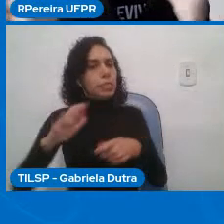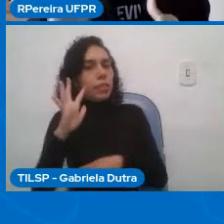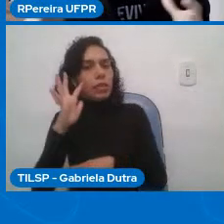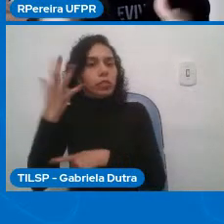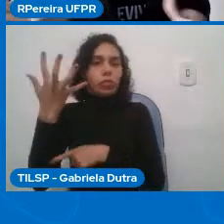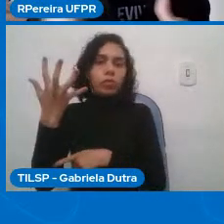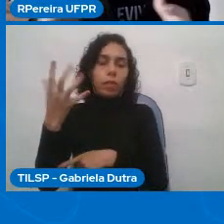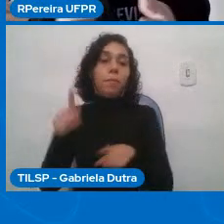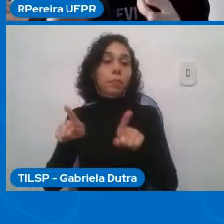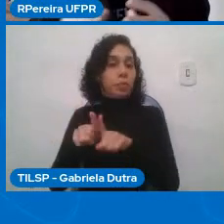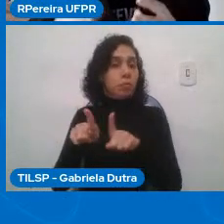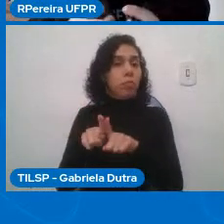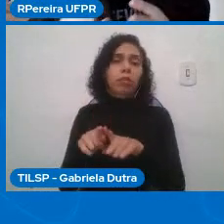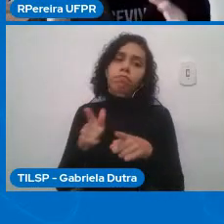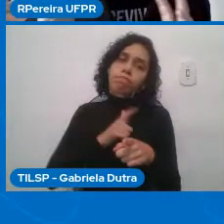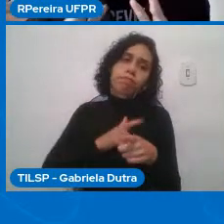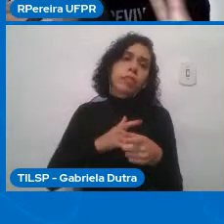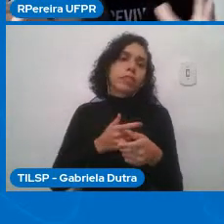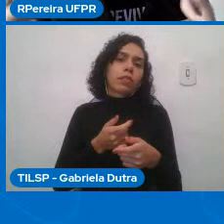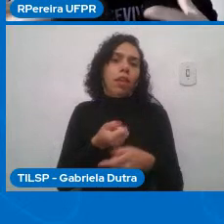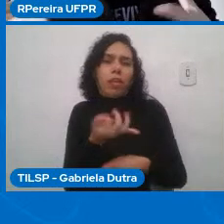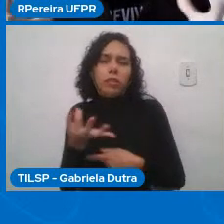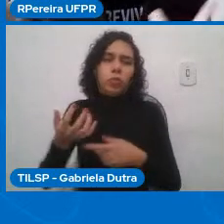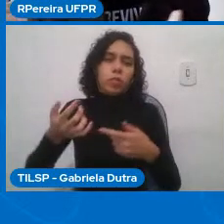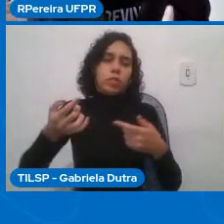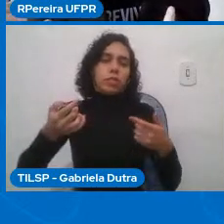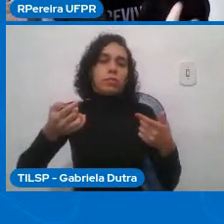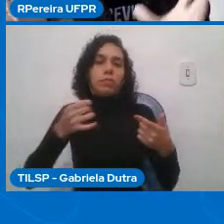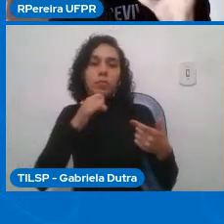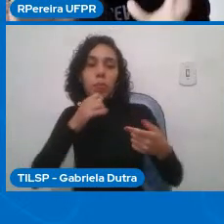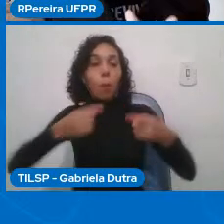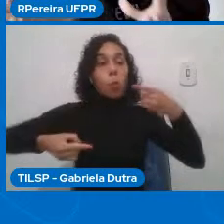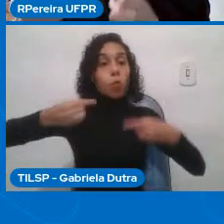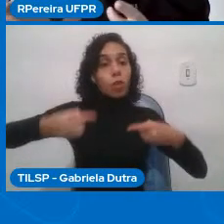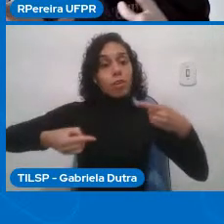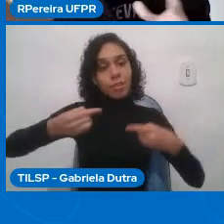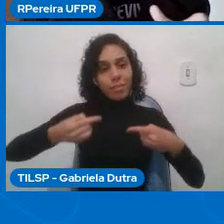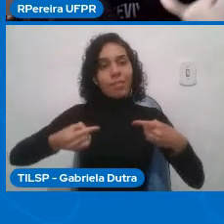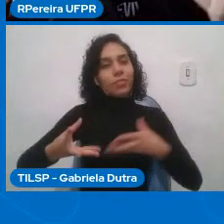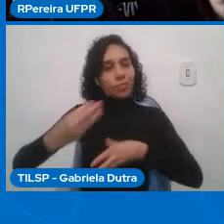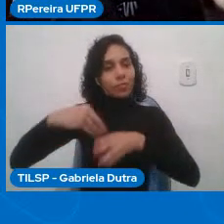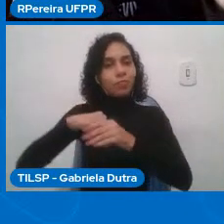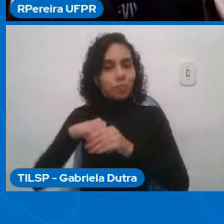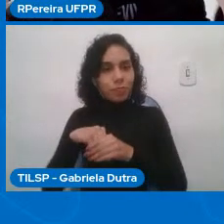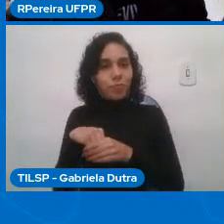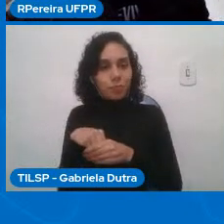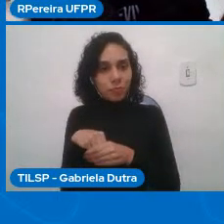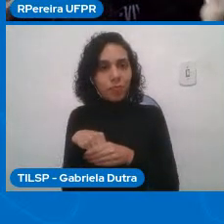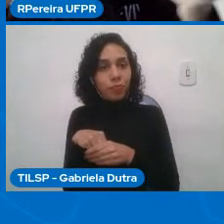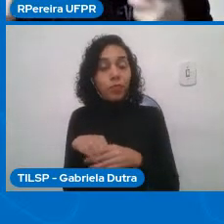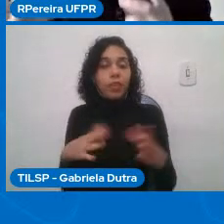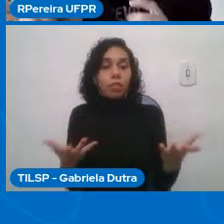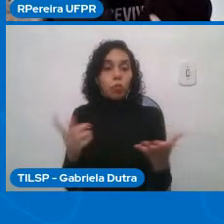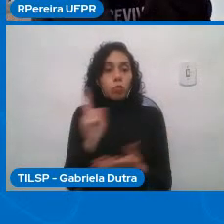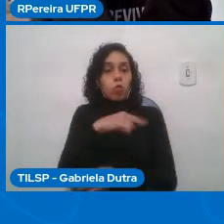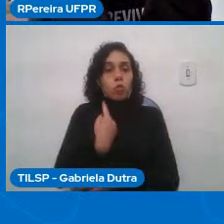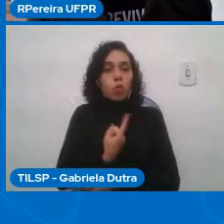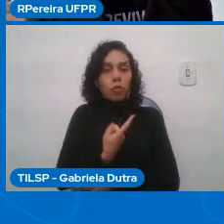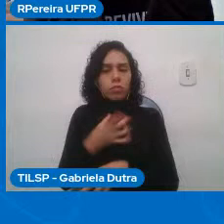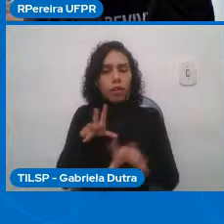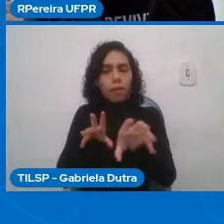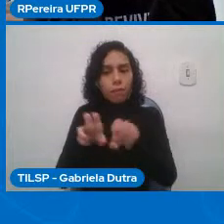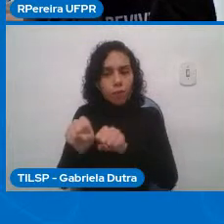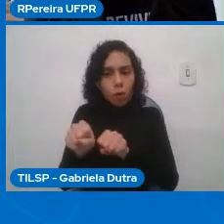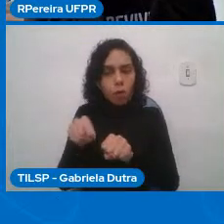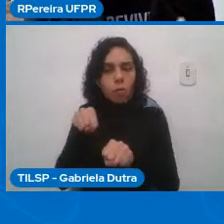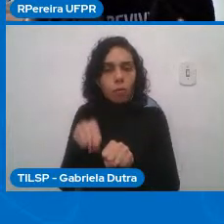focamos todo o nosso nossa estrutura para formar pessoas que elas são capazes de olhar para um problema e resolvê-lo